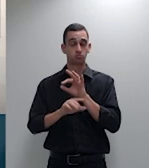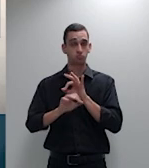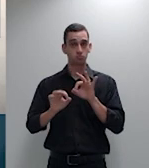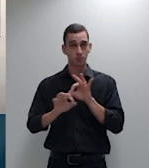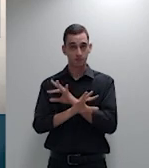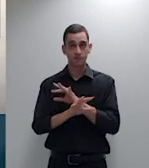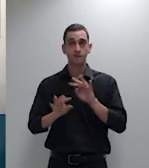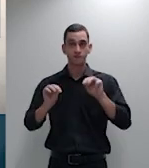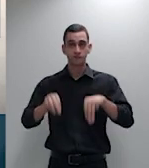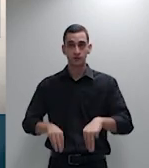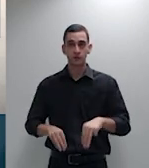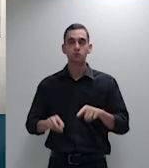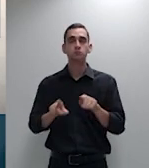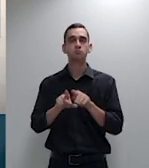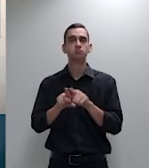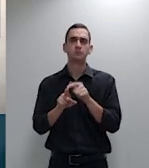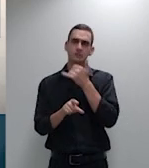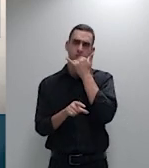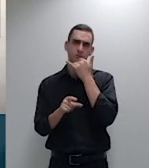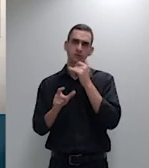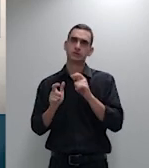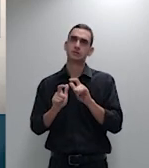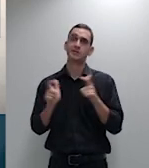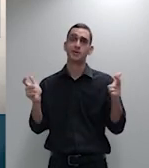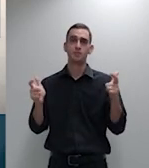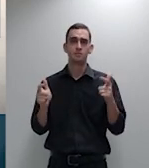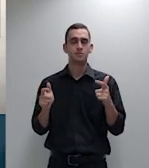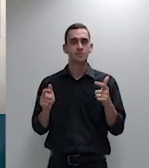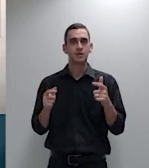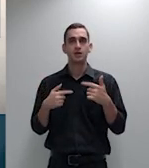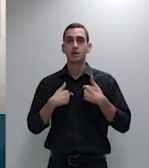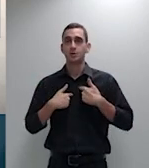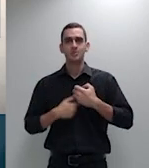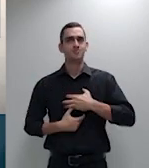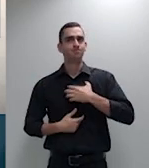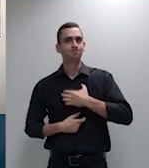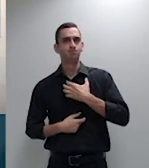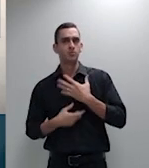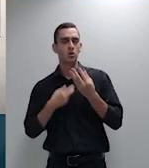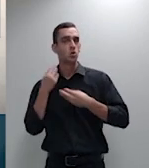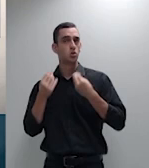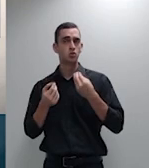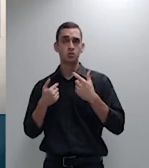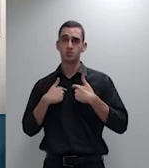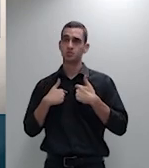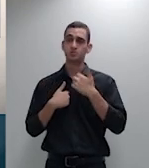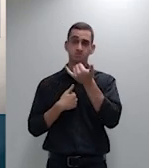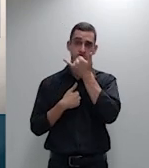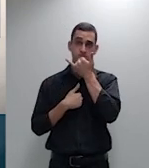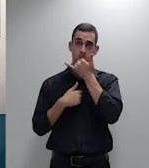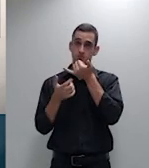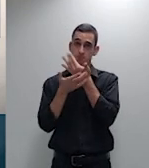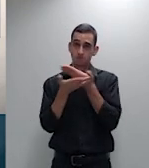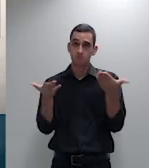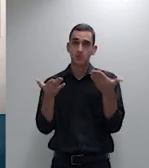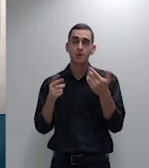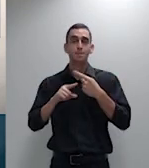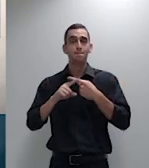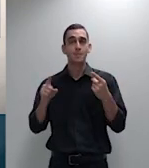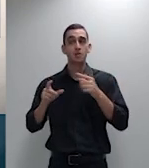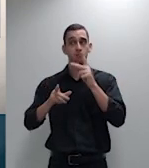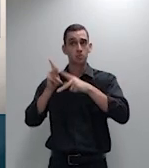aumento de tom mas os meus constituintes e IDEC não podem deixar isso a voz da cidadania ser calada muito obrigado